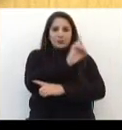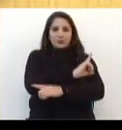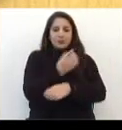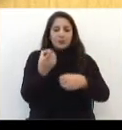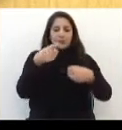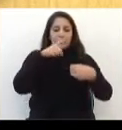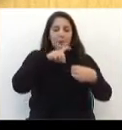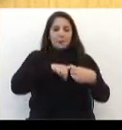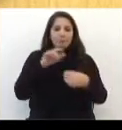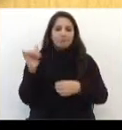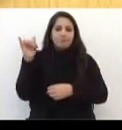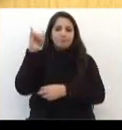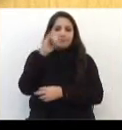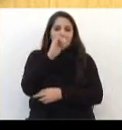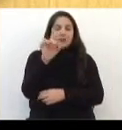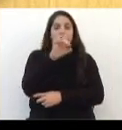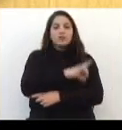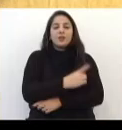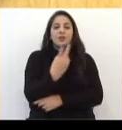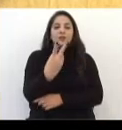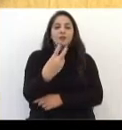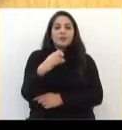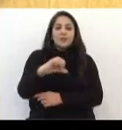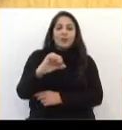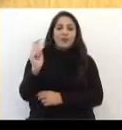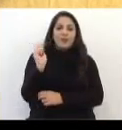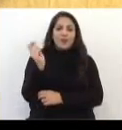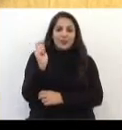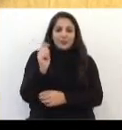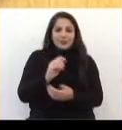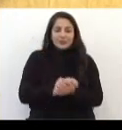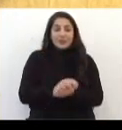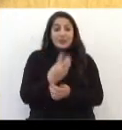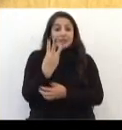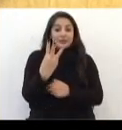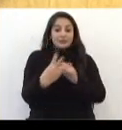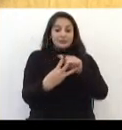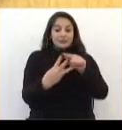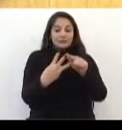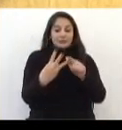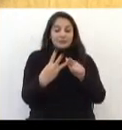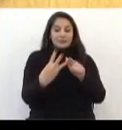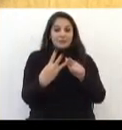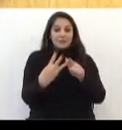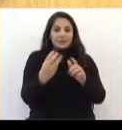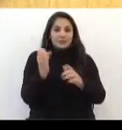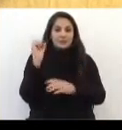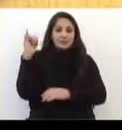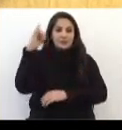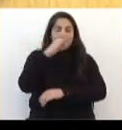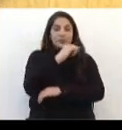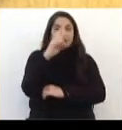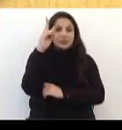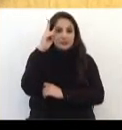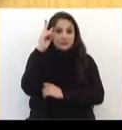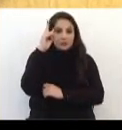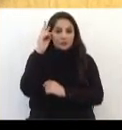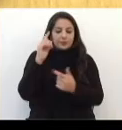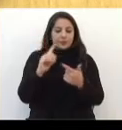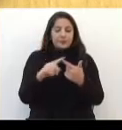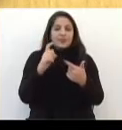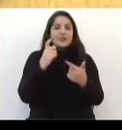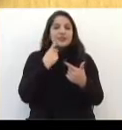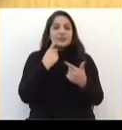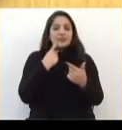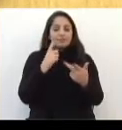retorno Da linha Dia 29 de agosto Serão três opções De viagem Na segunda-feira Na sexta